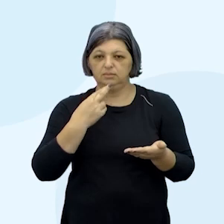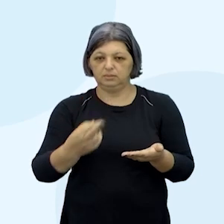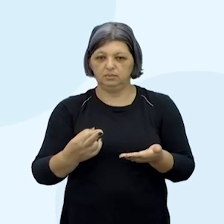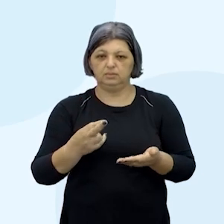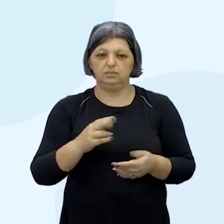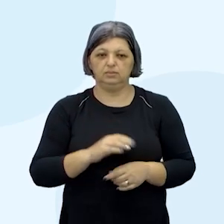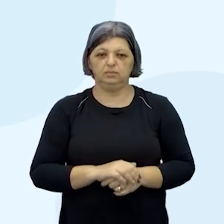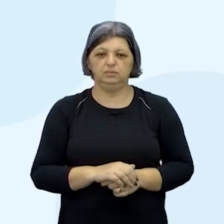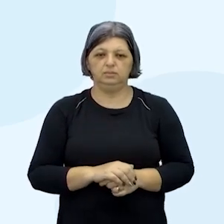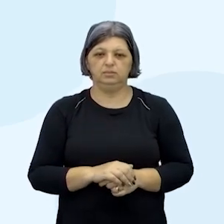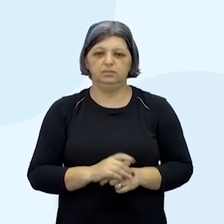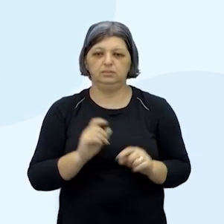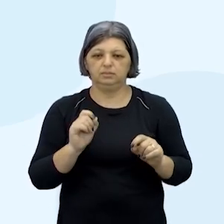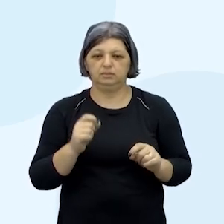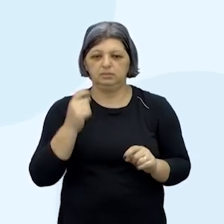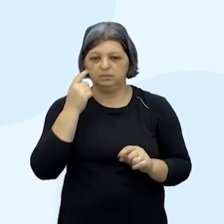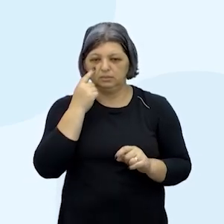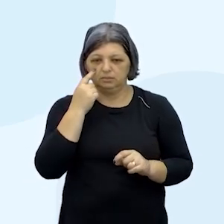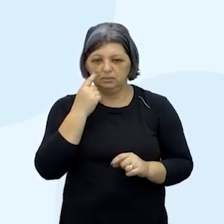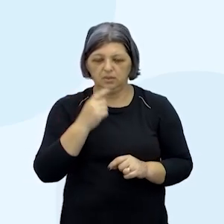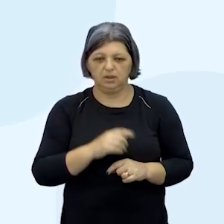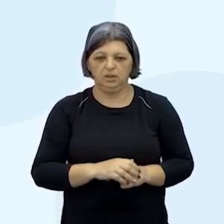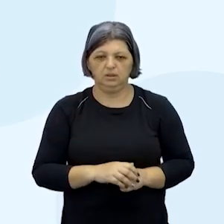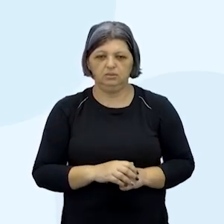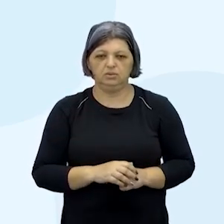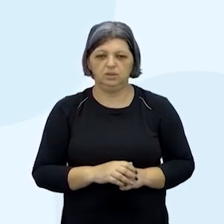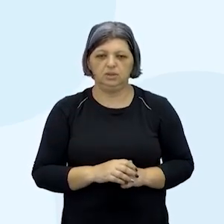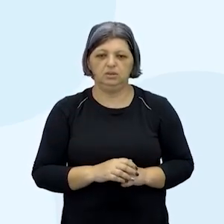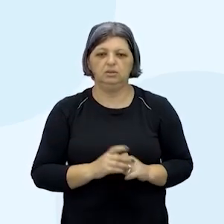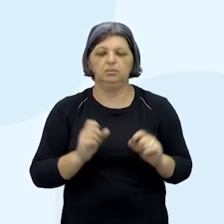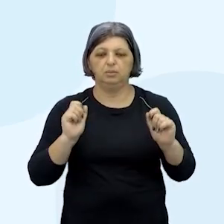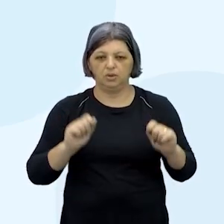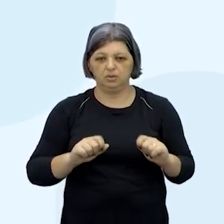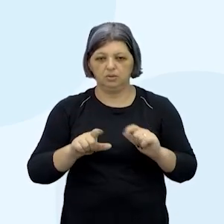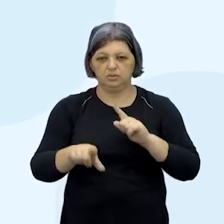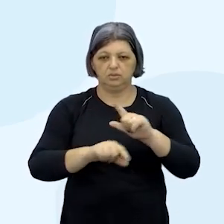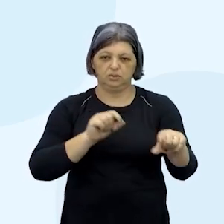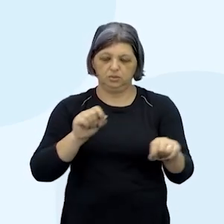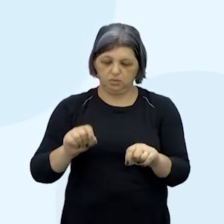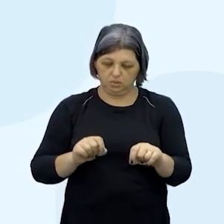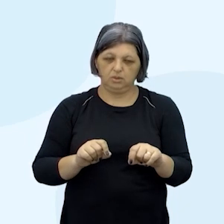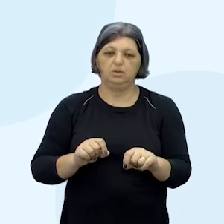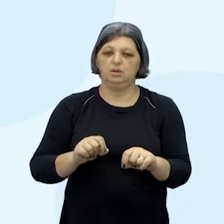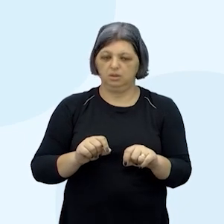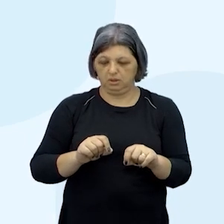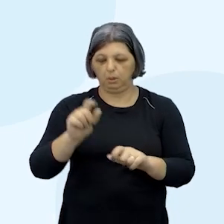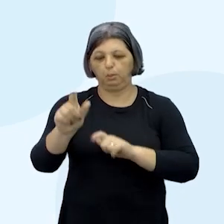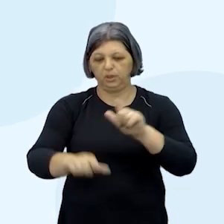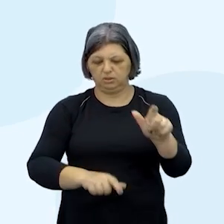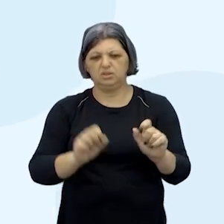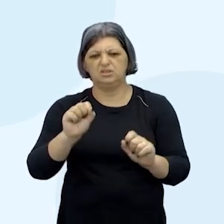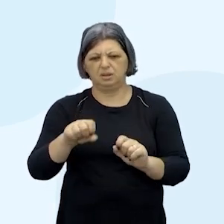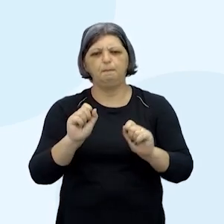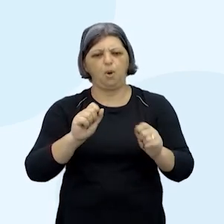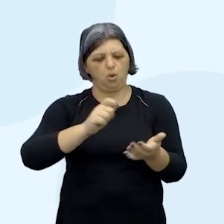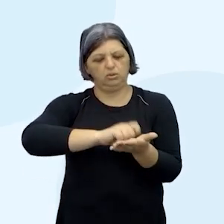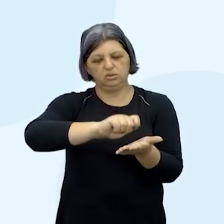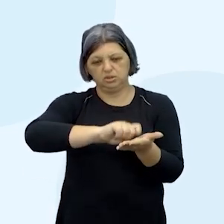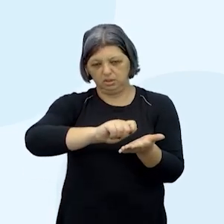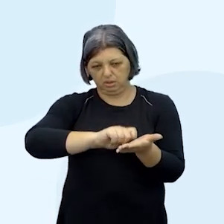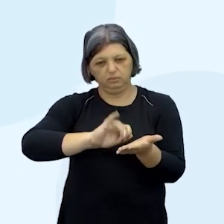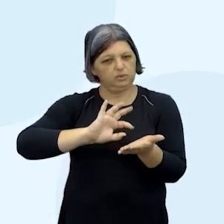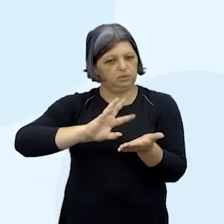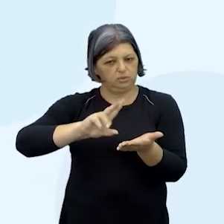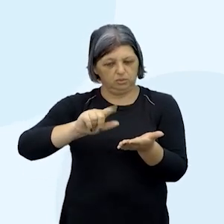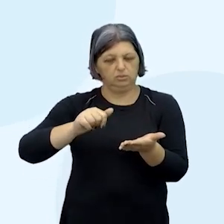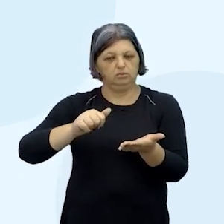professor do estúdio aos questionamentos levantados então você aí pode escolher um personagem sim e já escrevendo tudo aquilo que eu deixei lá